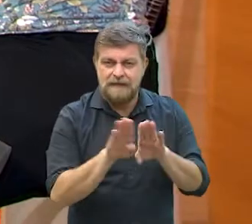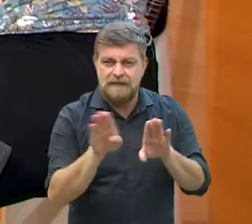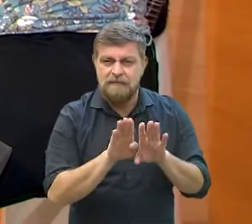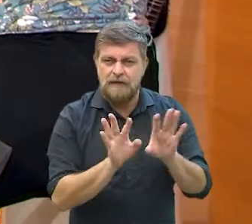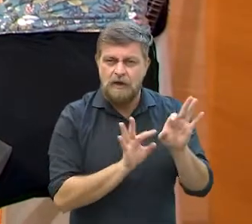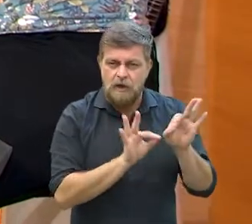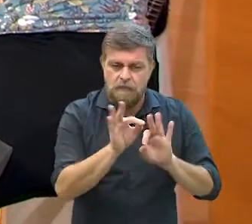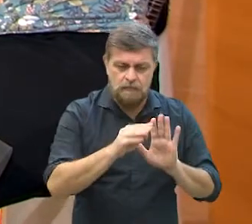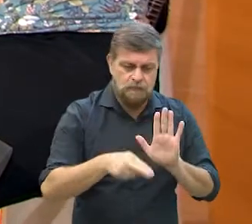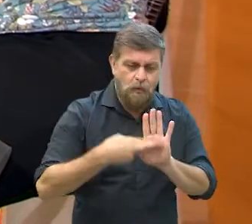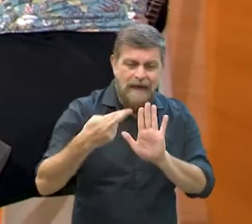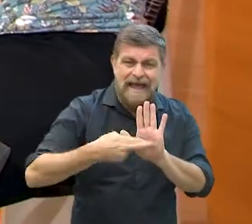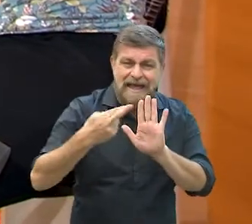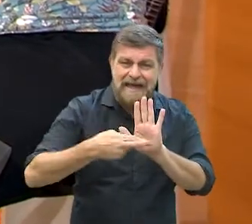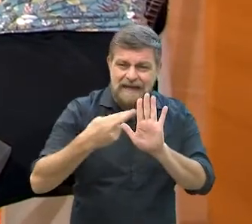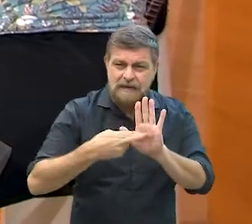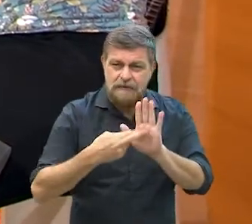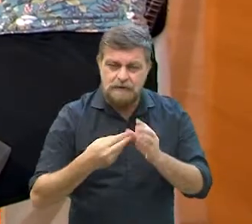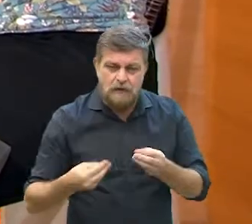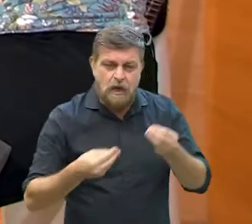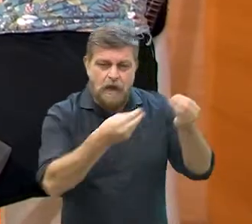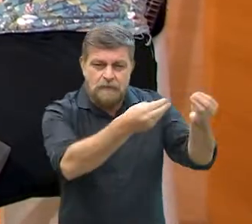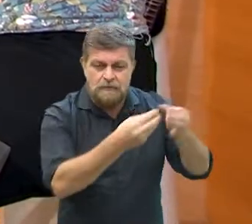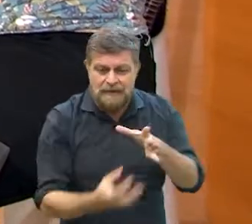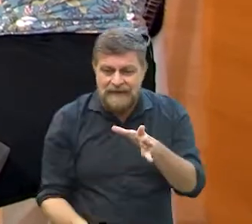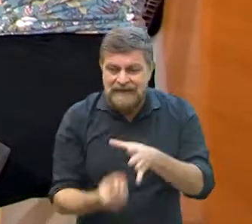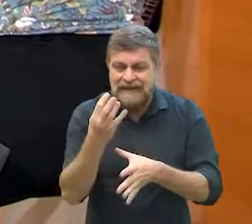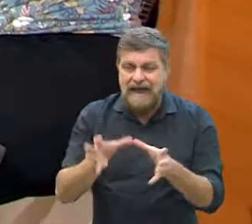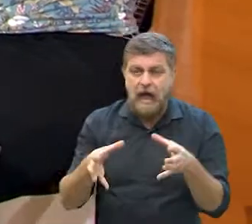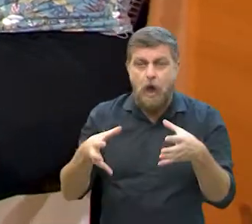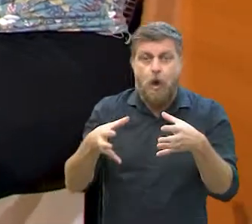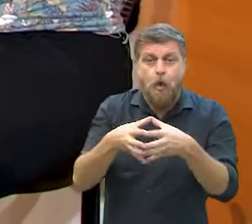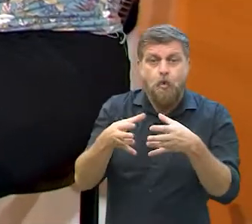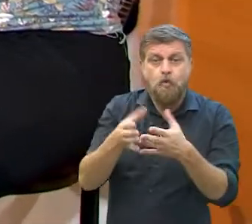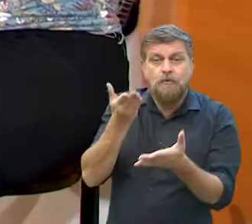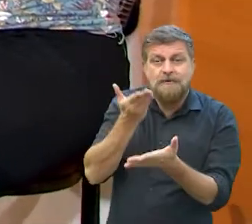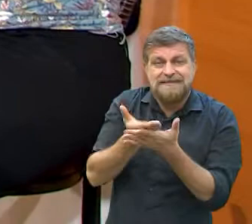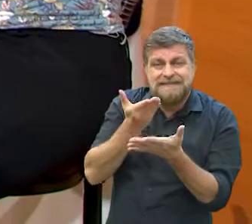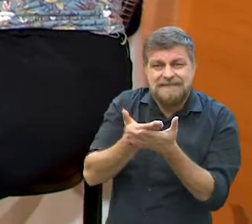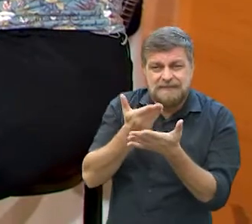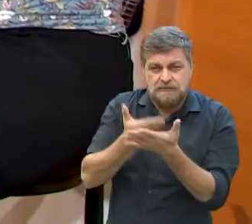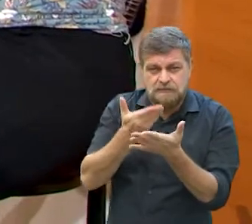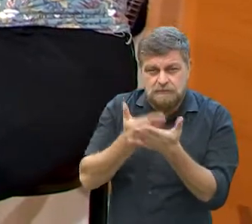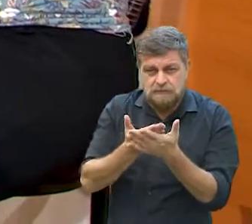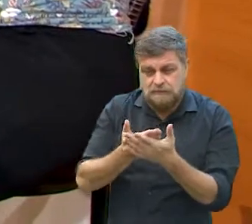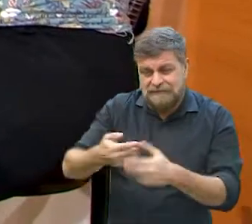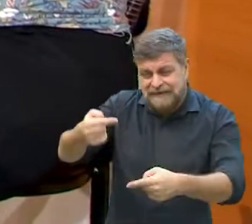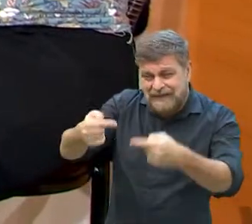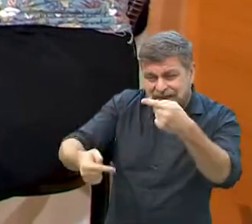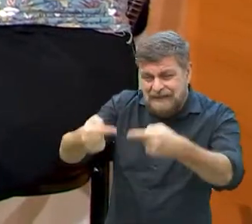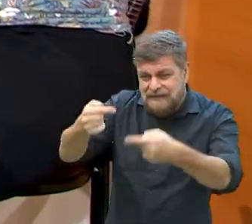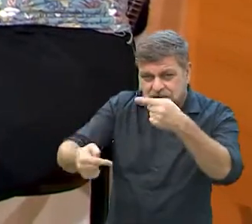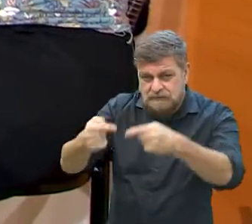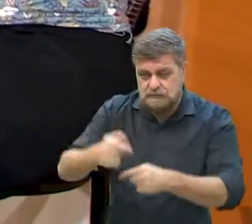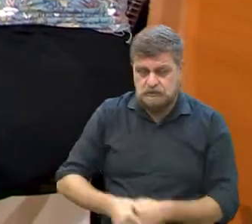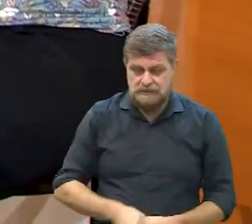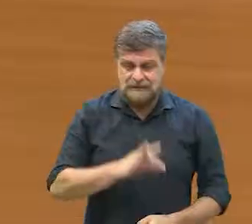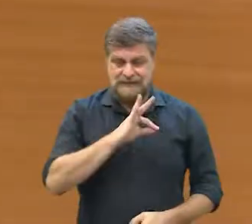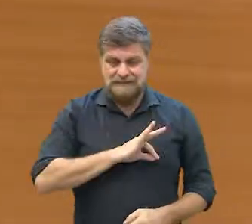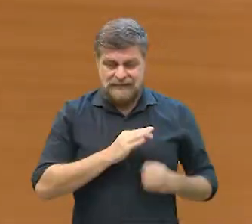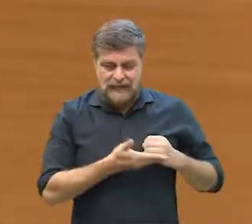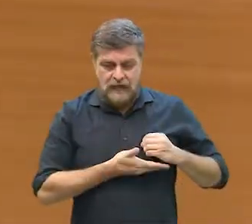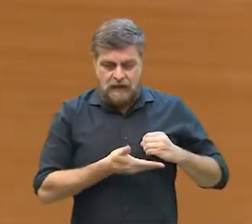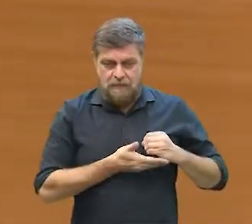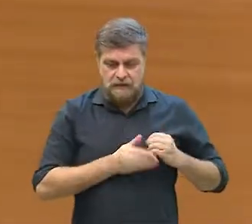requerimento para criar uma comissão de estudos, uma comissão especial de estudos para discutir a implementação do renda